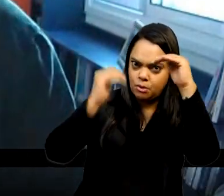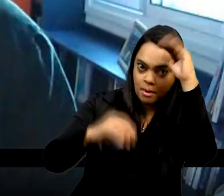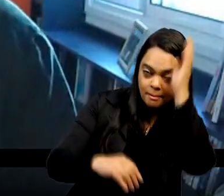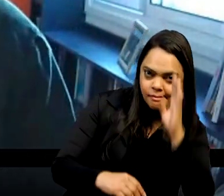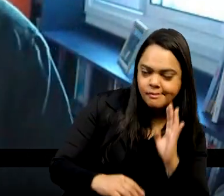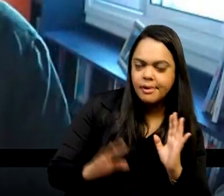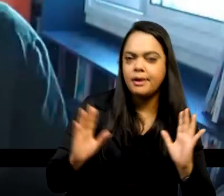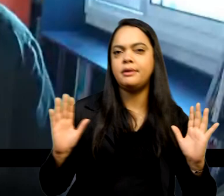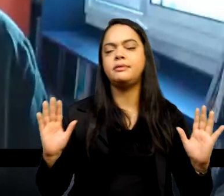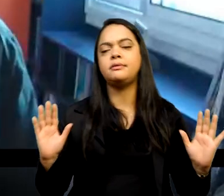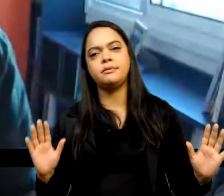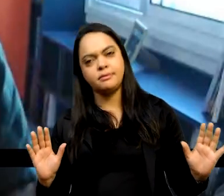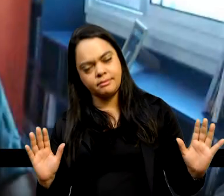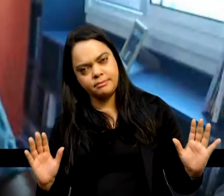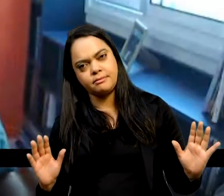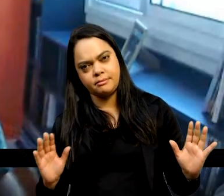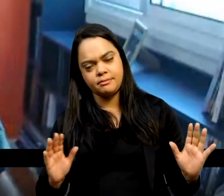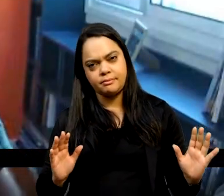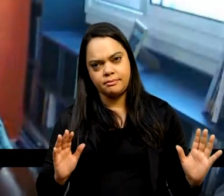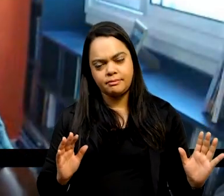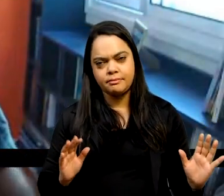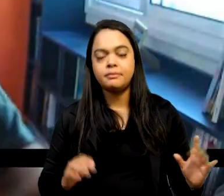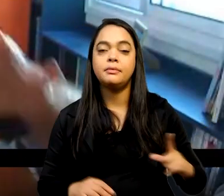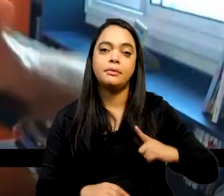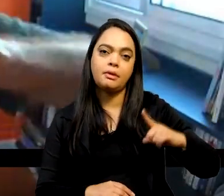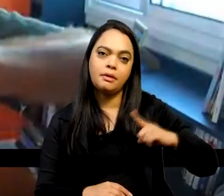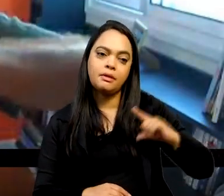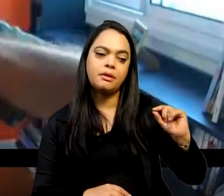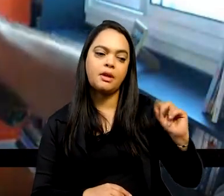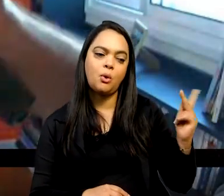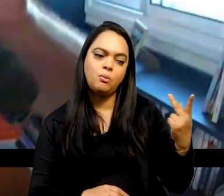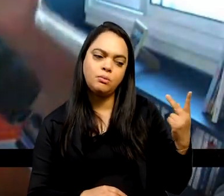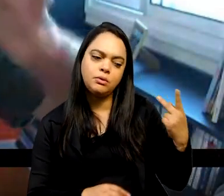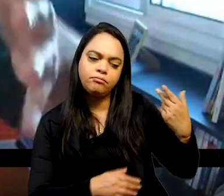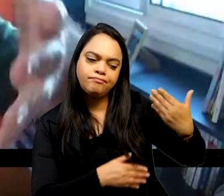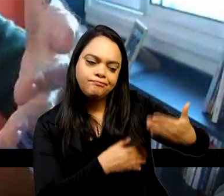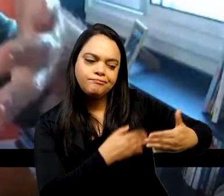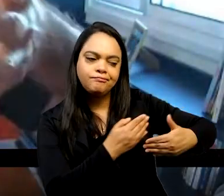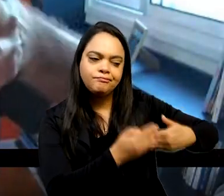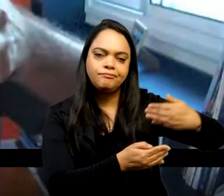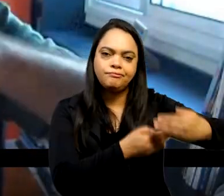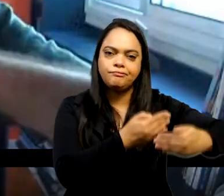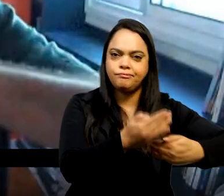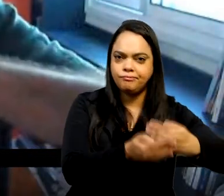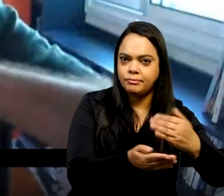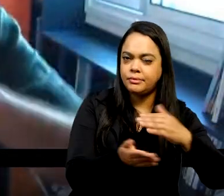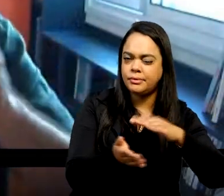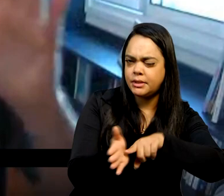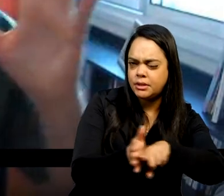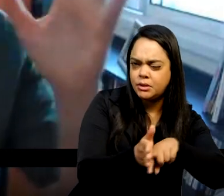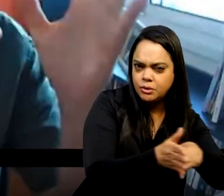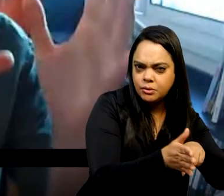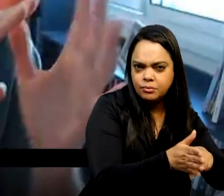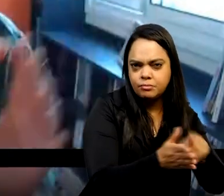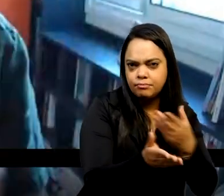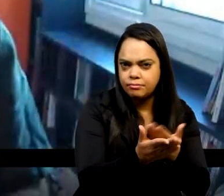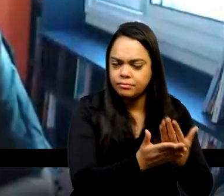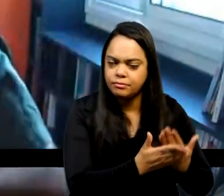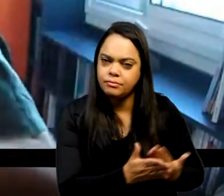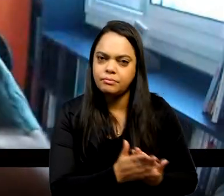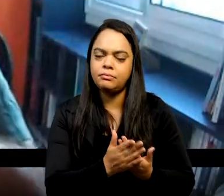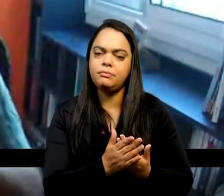processo histórico estudado por essa historiografia. Mas aí, essas variações, a independência